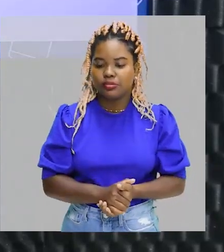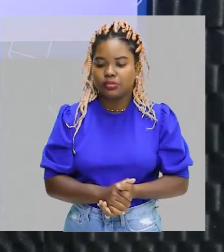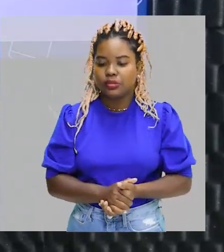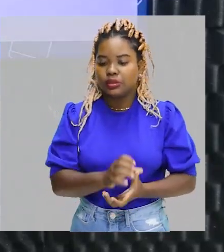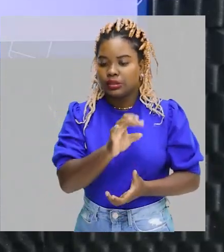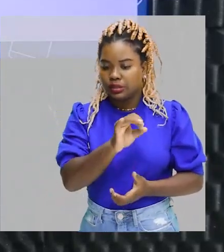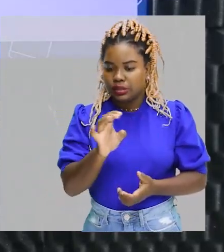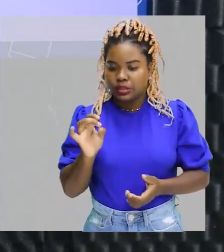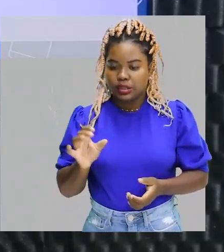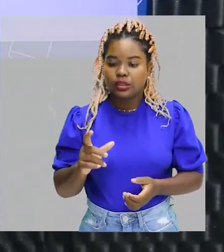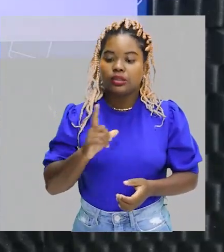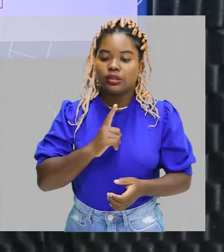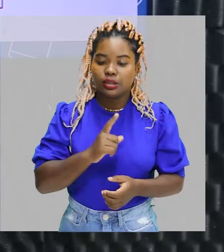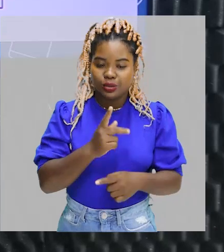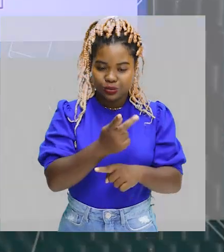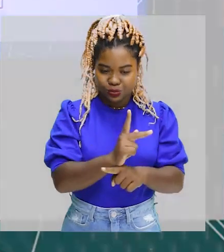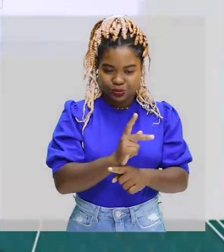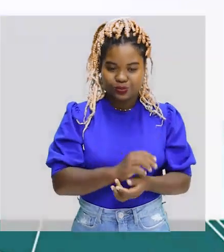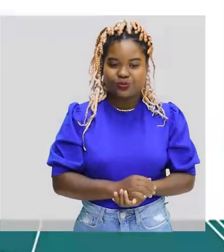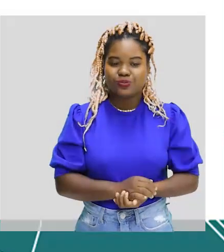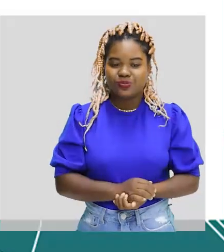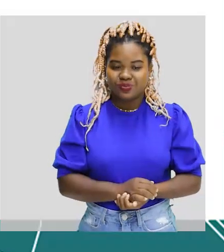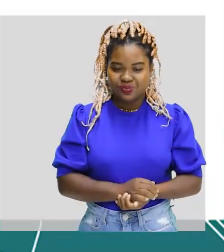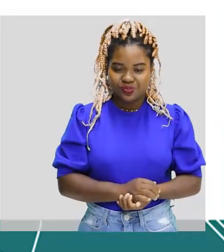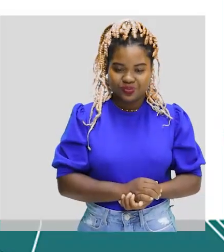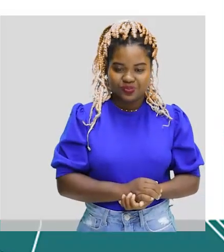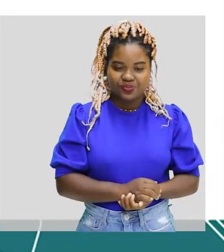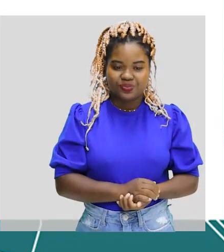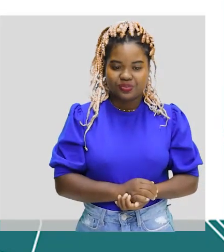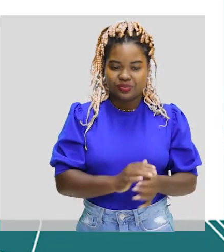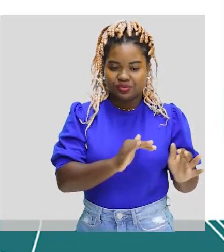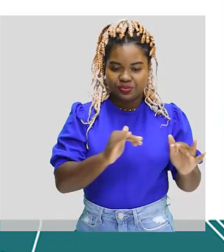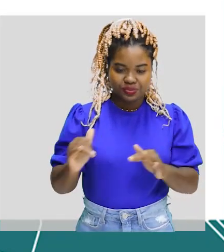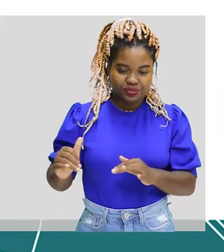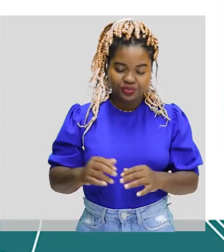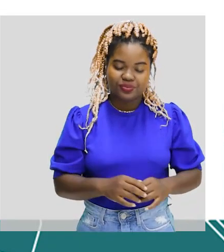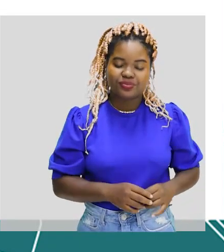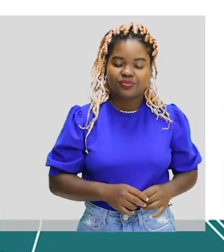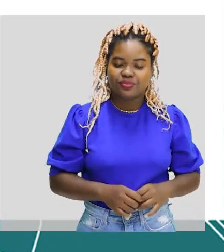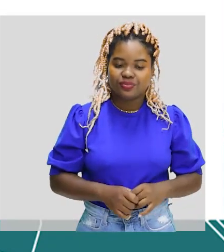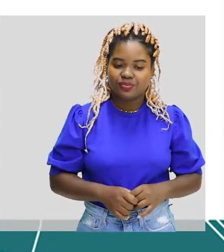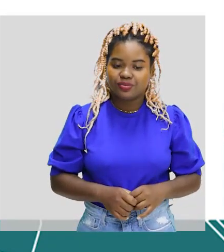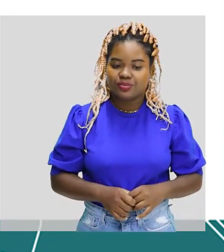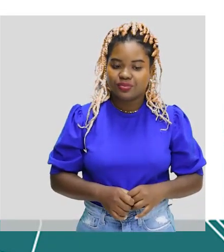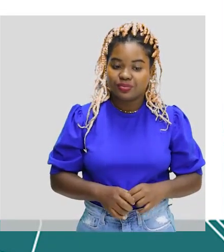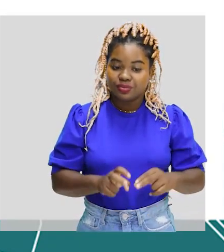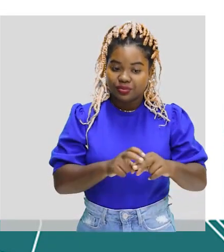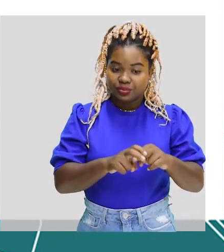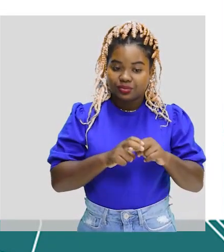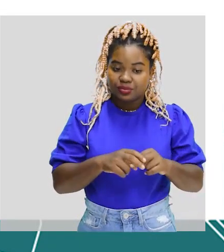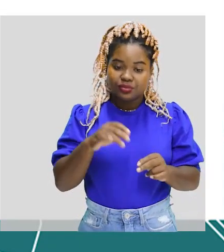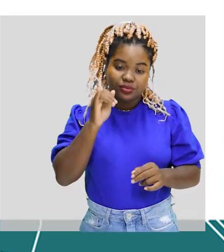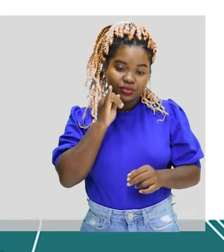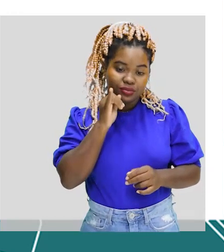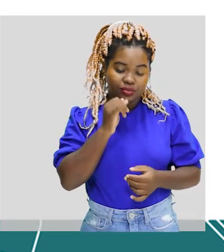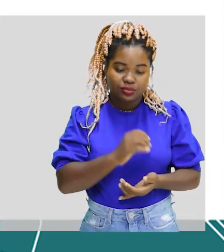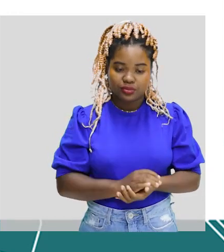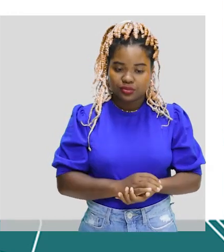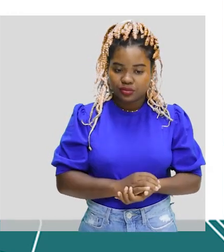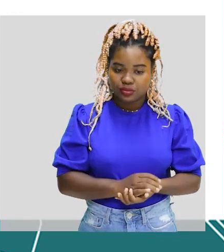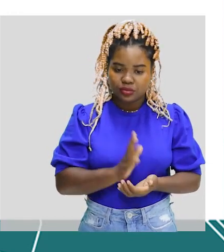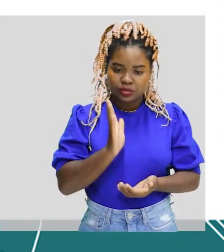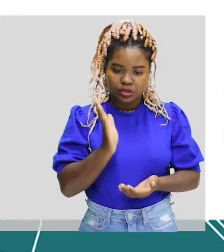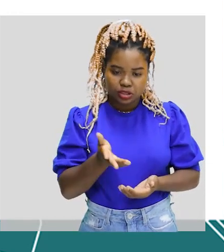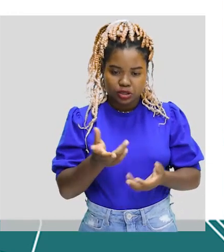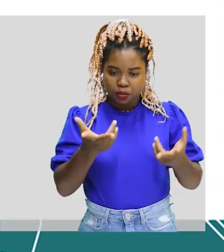Cada vértice indica um átomo de carbono. A partir dos exemplos que nós já